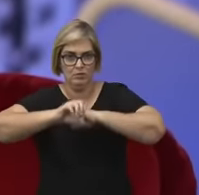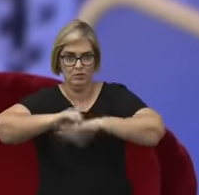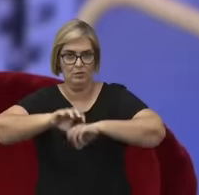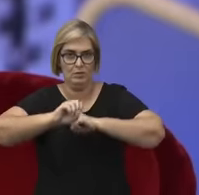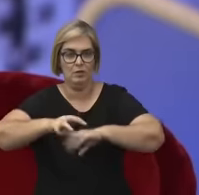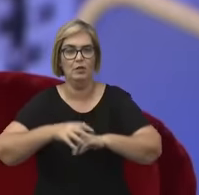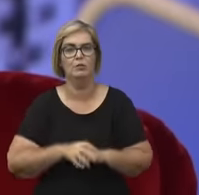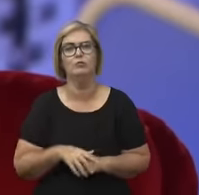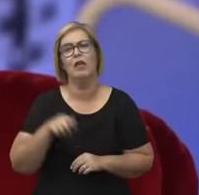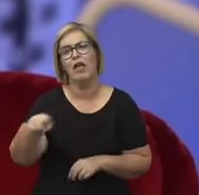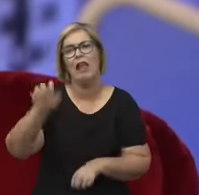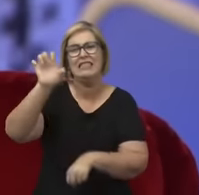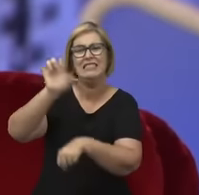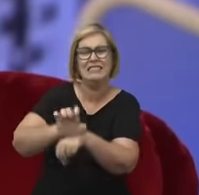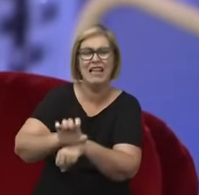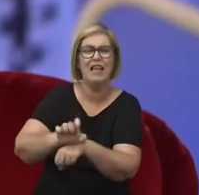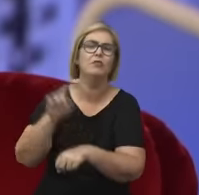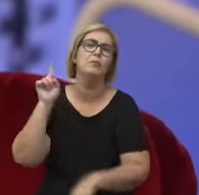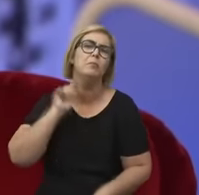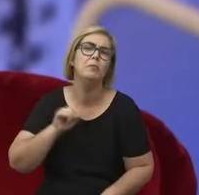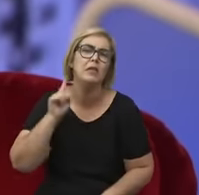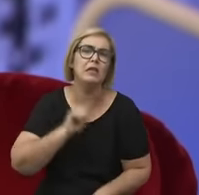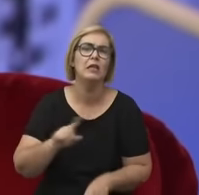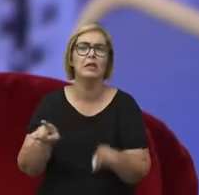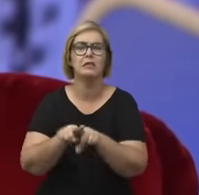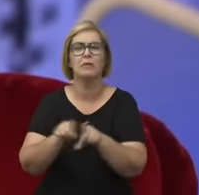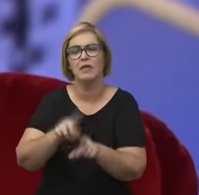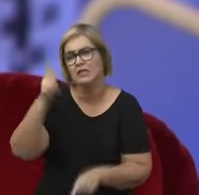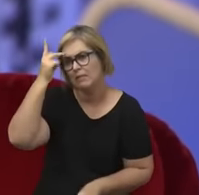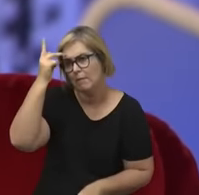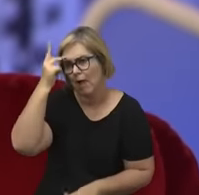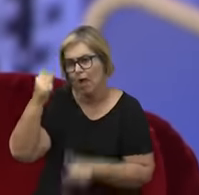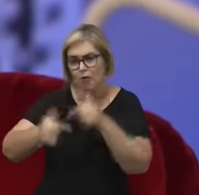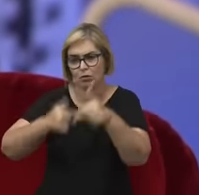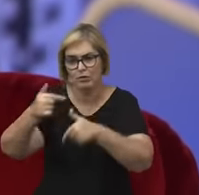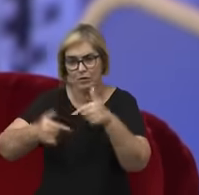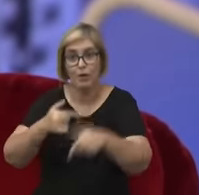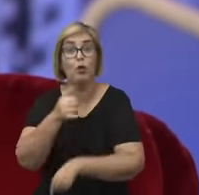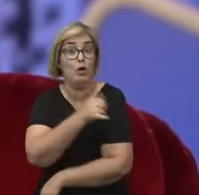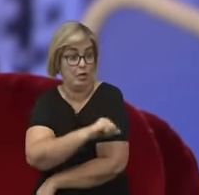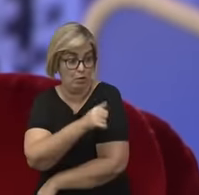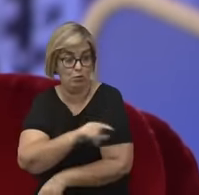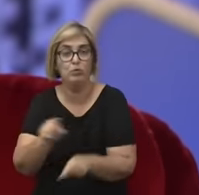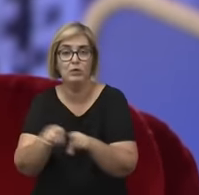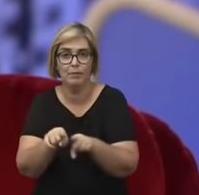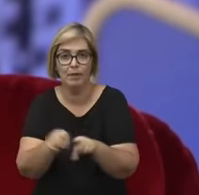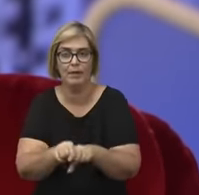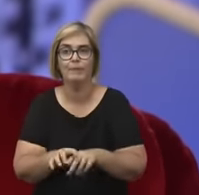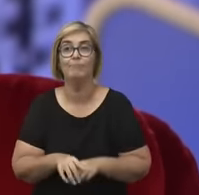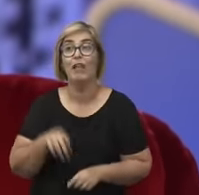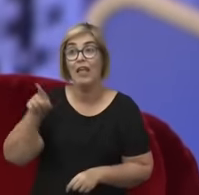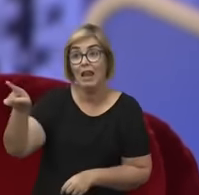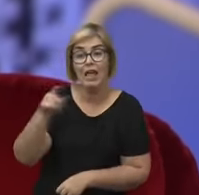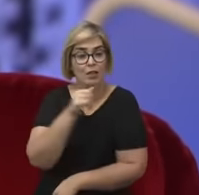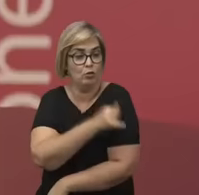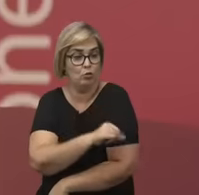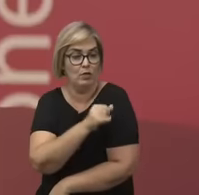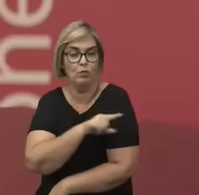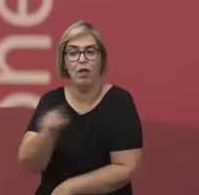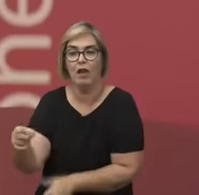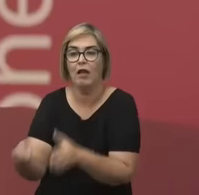diversos estados, em Minas, aqui em São Paulo, no Rio também. E, no Rio, ela funda e dirige uma escola